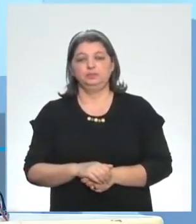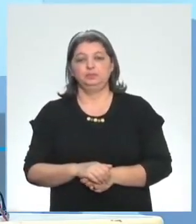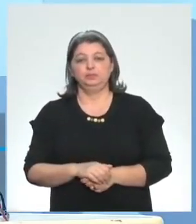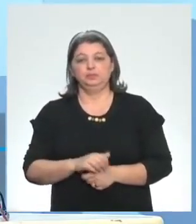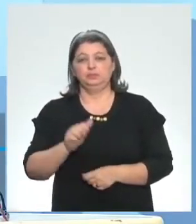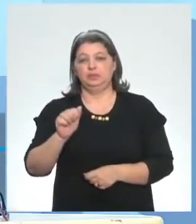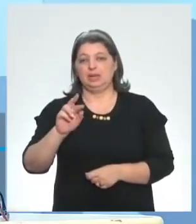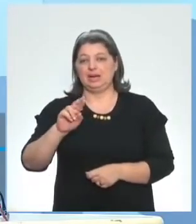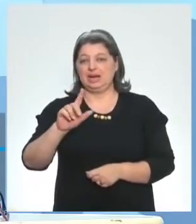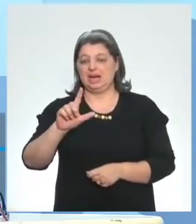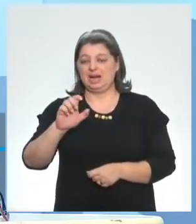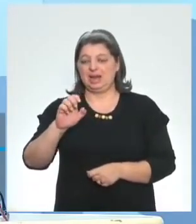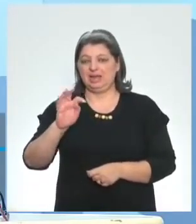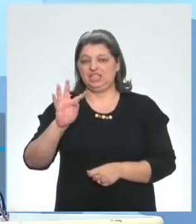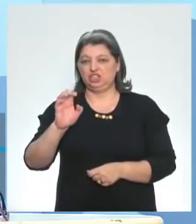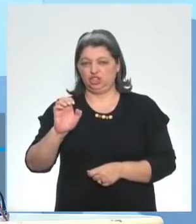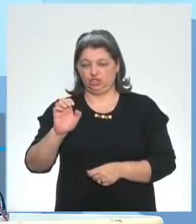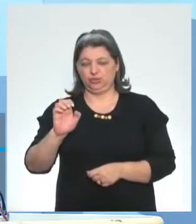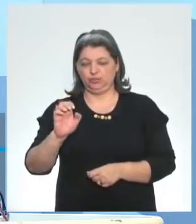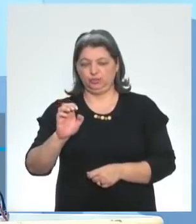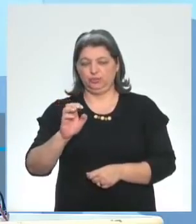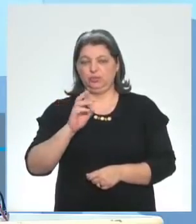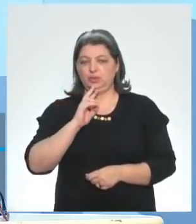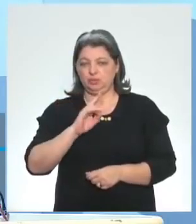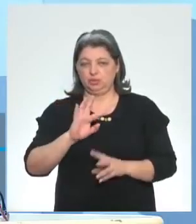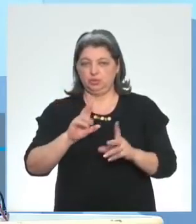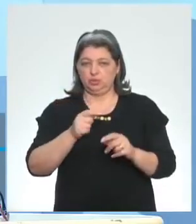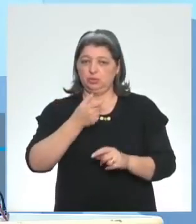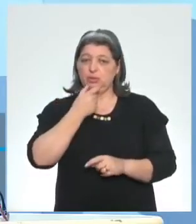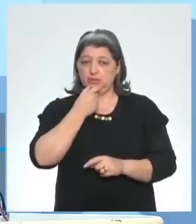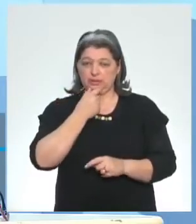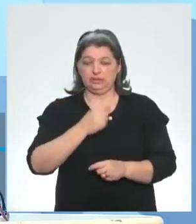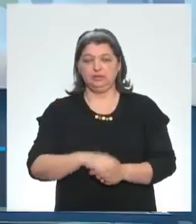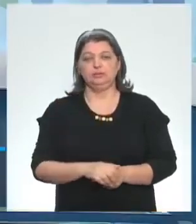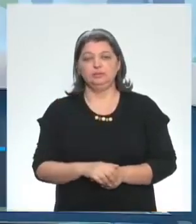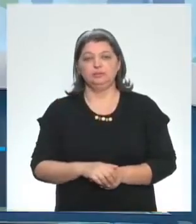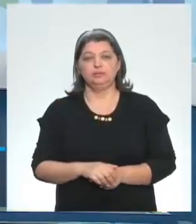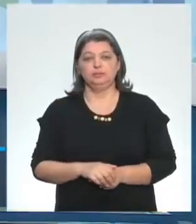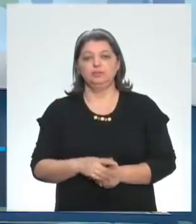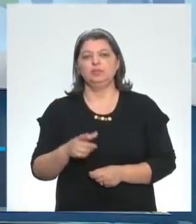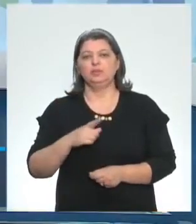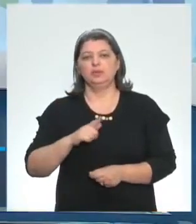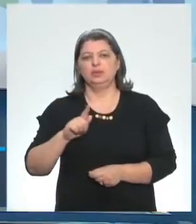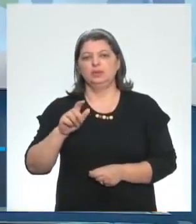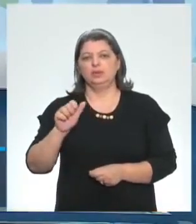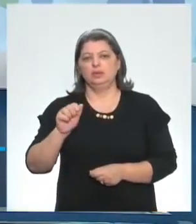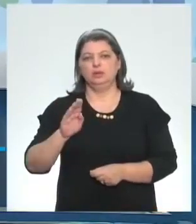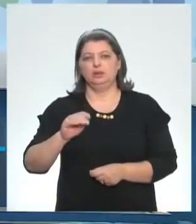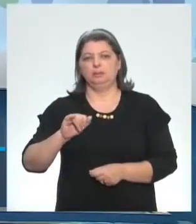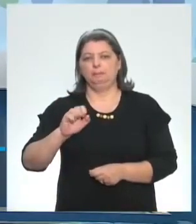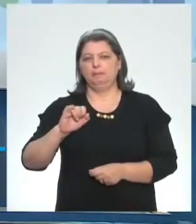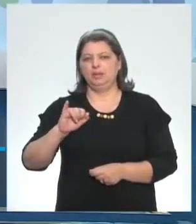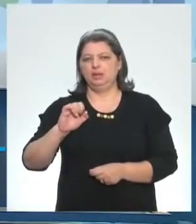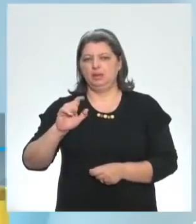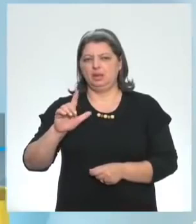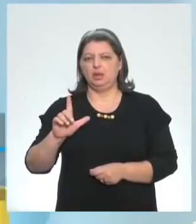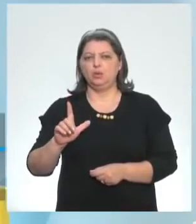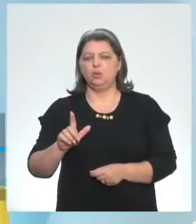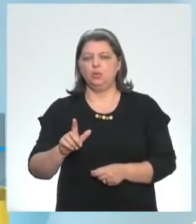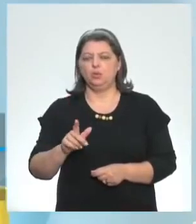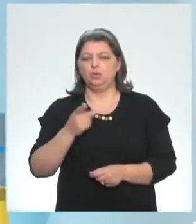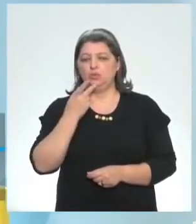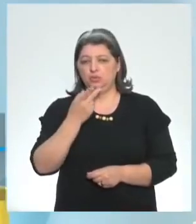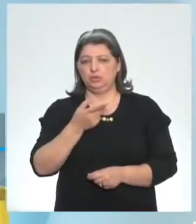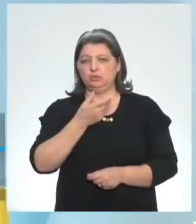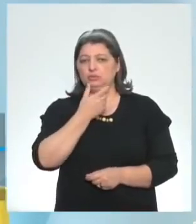Arlete, No, I Never Writing. Ok. Tem aqui o Gabriel que mandou para a gente. I've tried to,